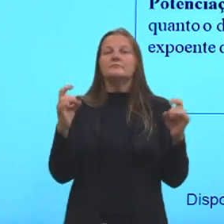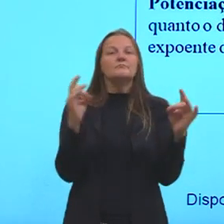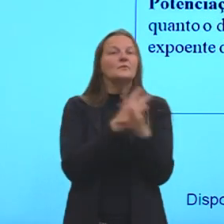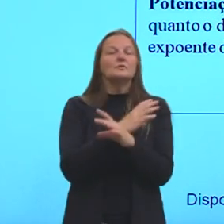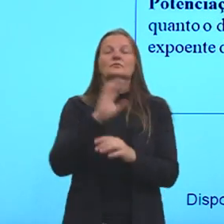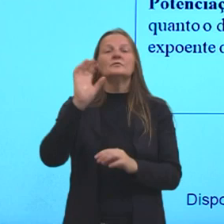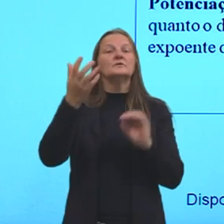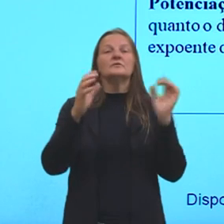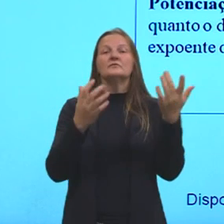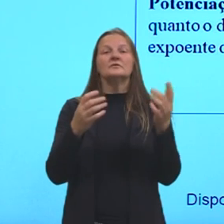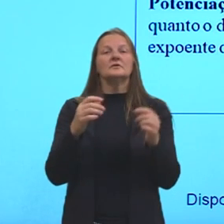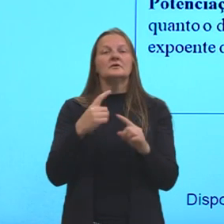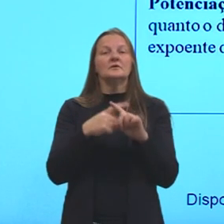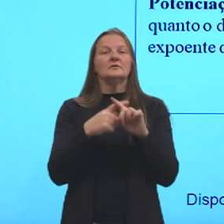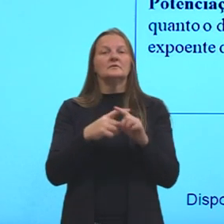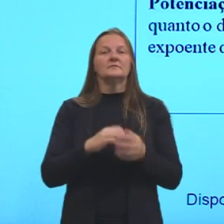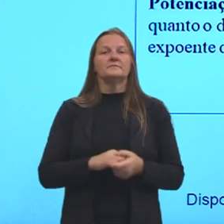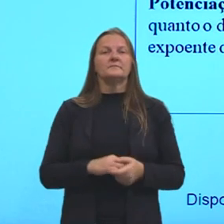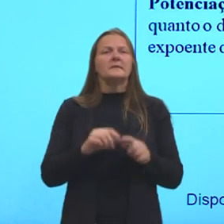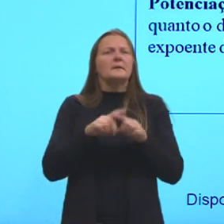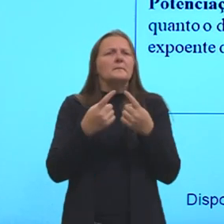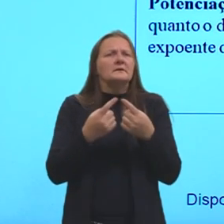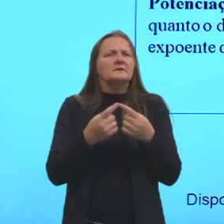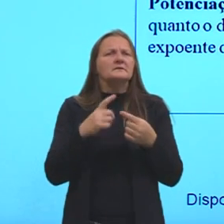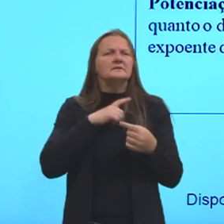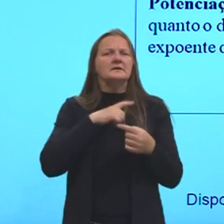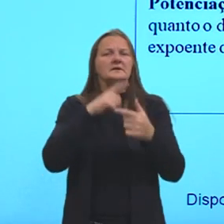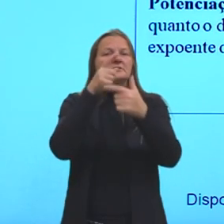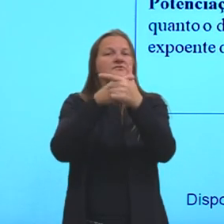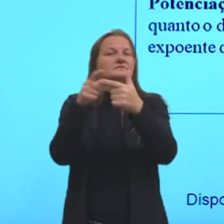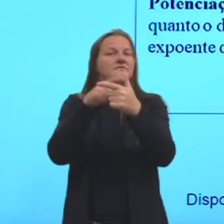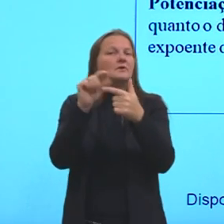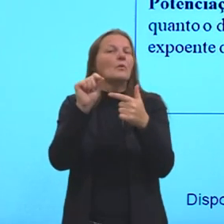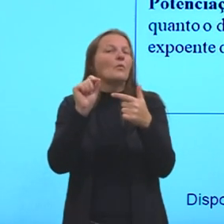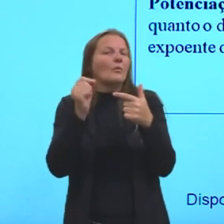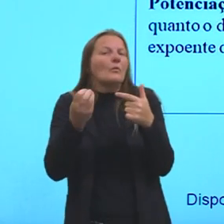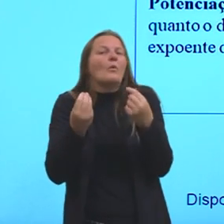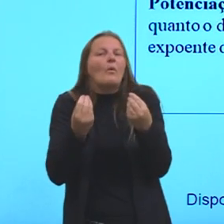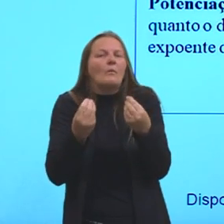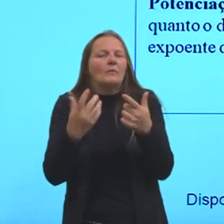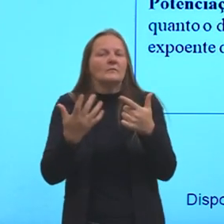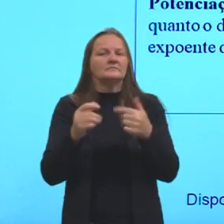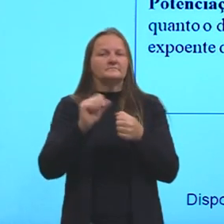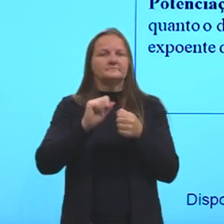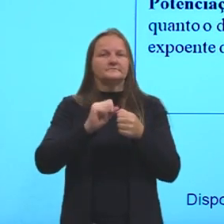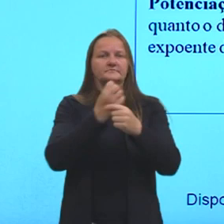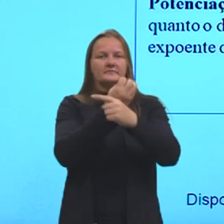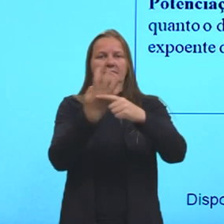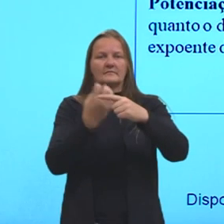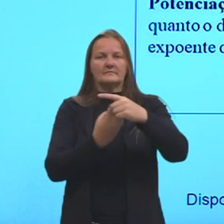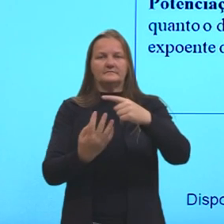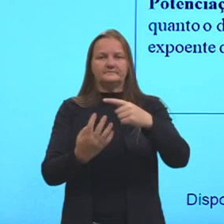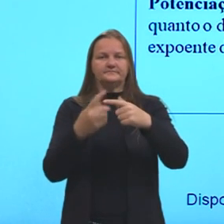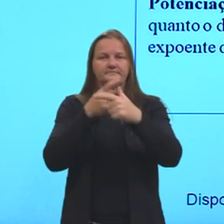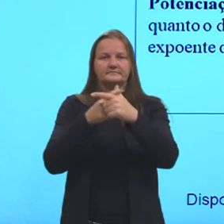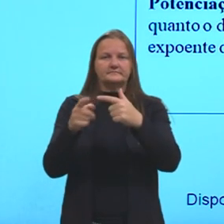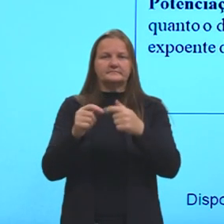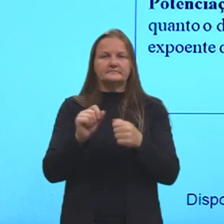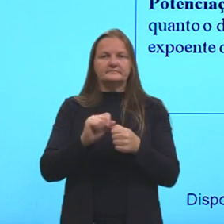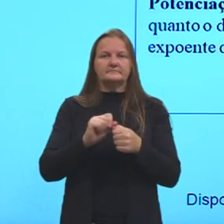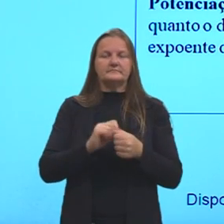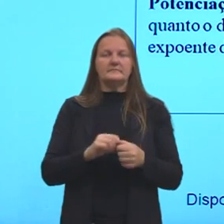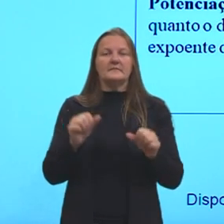resolvi a multiplicação. Mas e quando eu tenho a divisão? A divisão entre frações, nós vamos, na verdade,